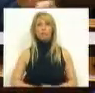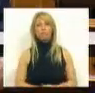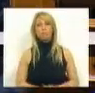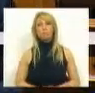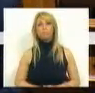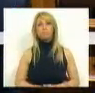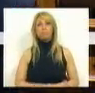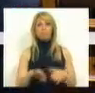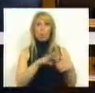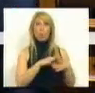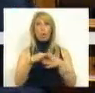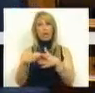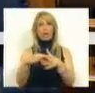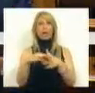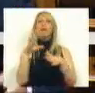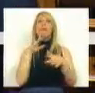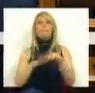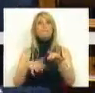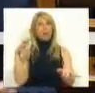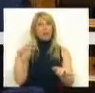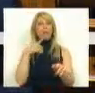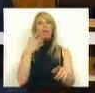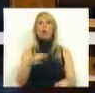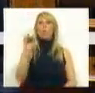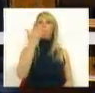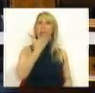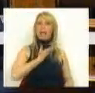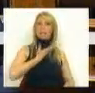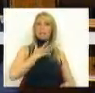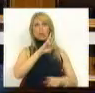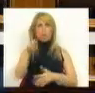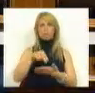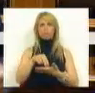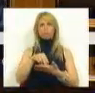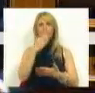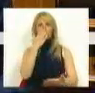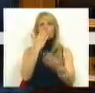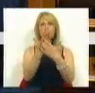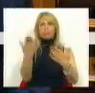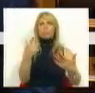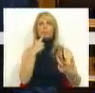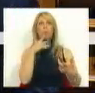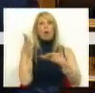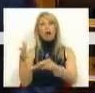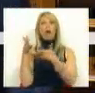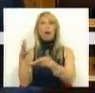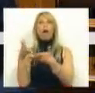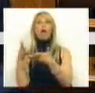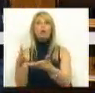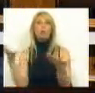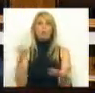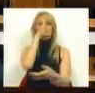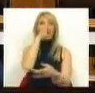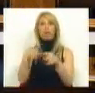Saltou o líder parlamentar do PSD em socorro do Governo e das suas políticas. Bem se percebeu que teve que vir em socorro do